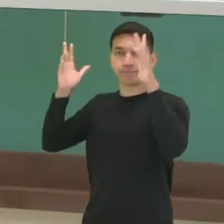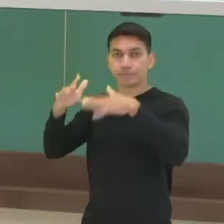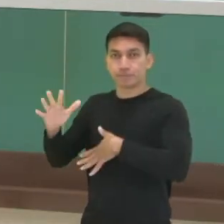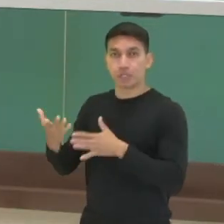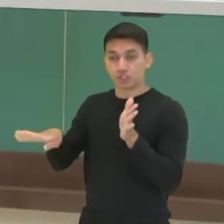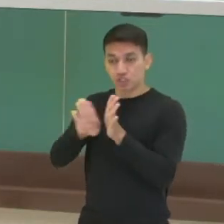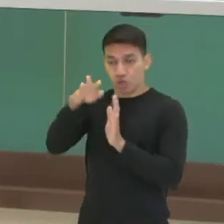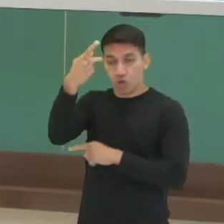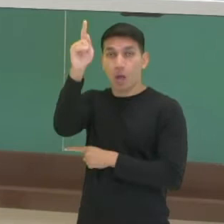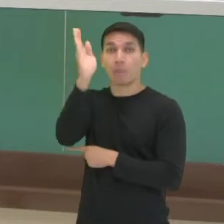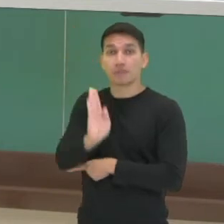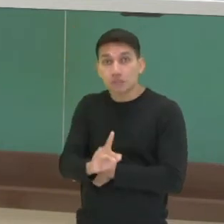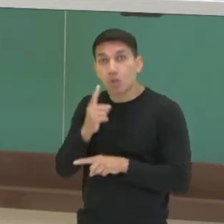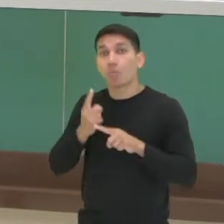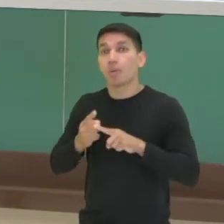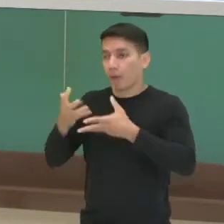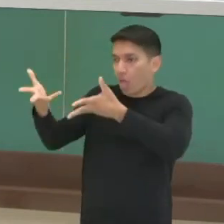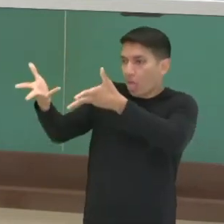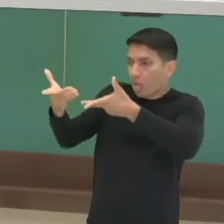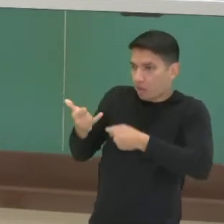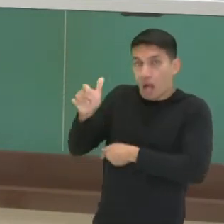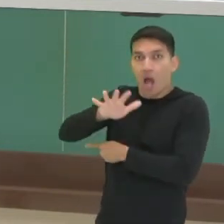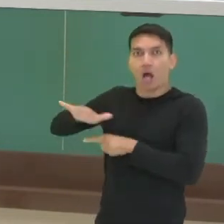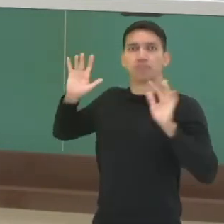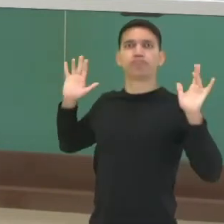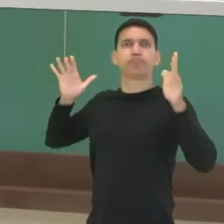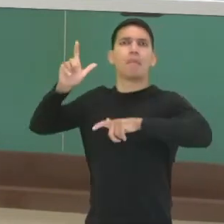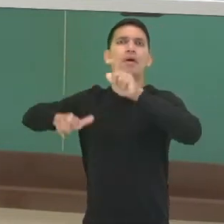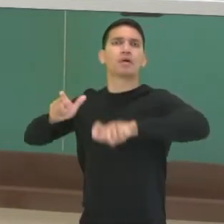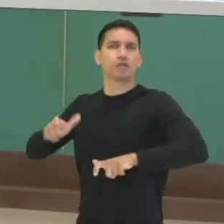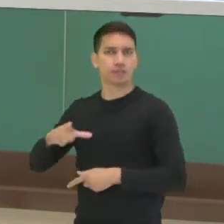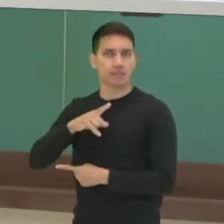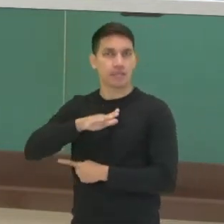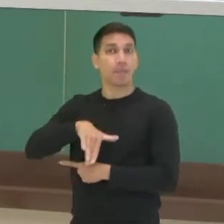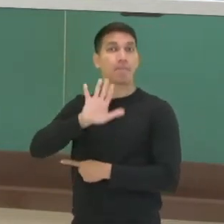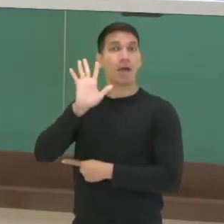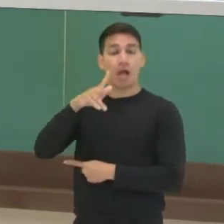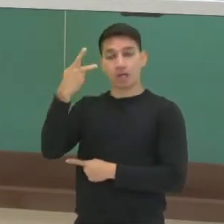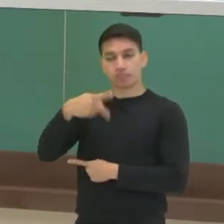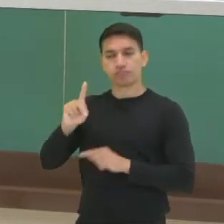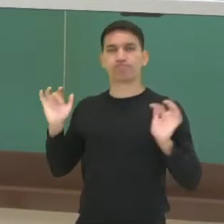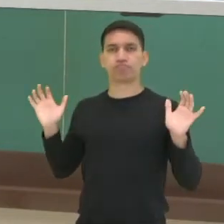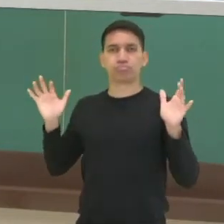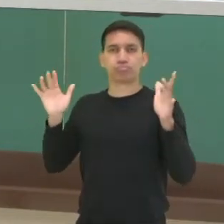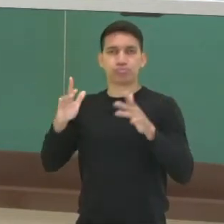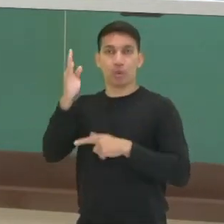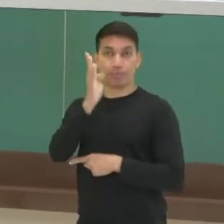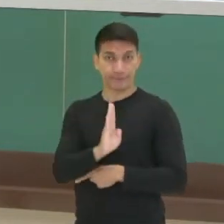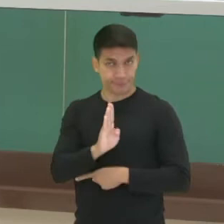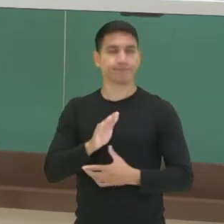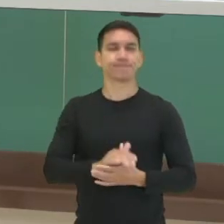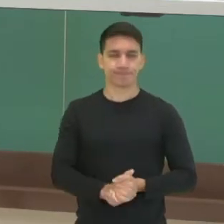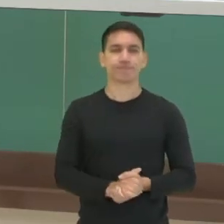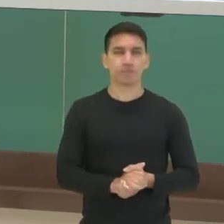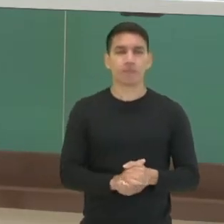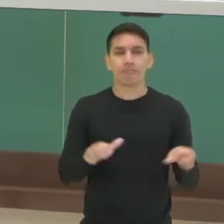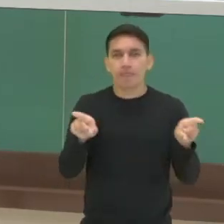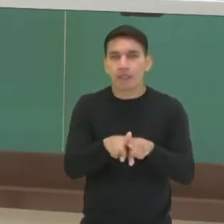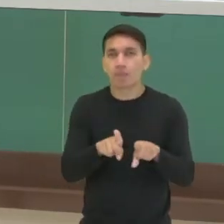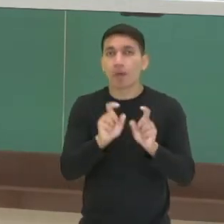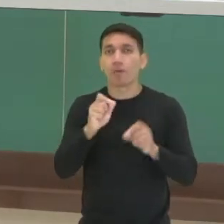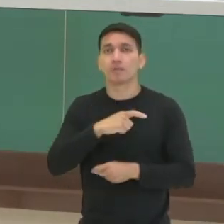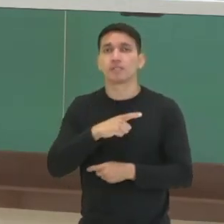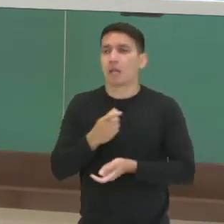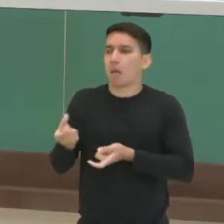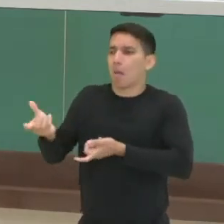por uma grande concentração de pessoas nessa região, que é a mais habitada do Brasil, e também, né, um grande